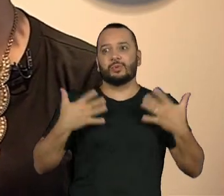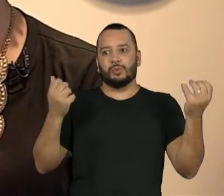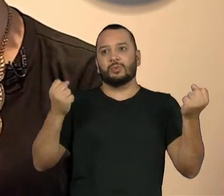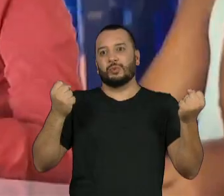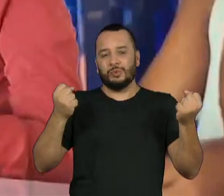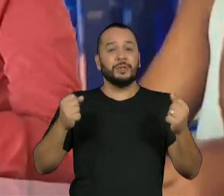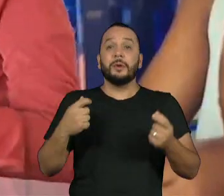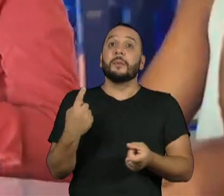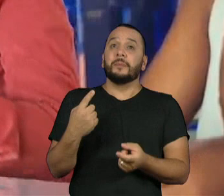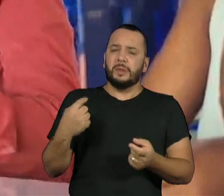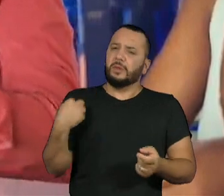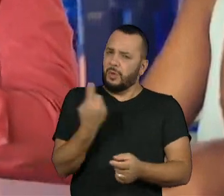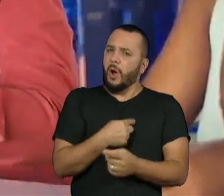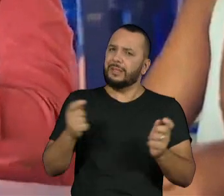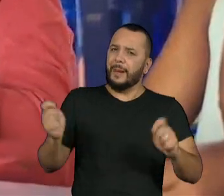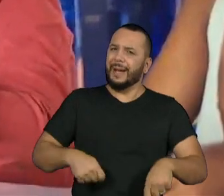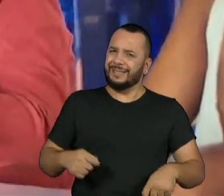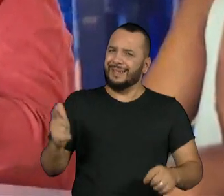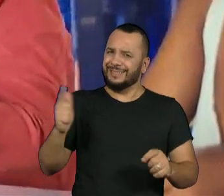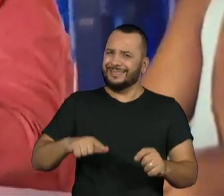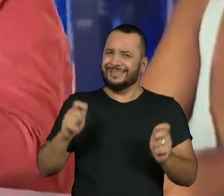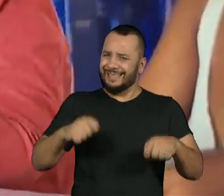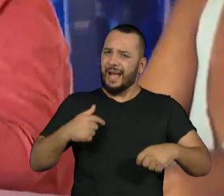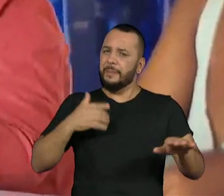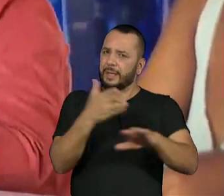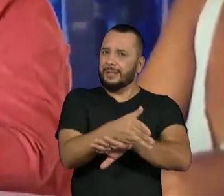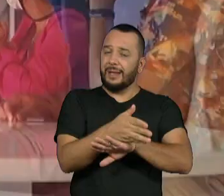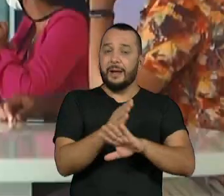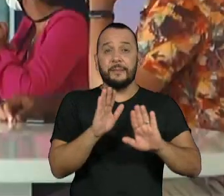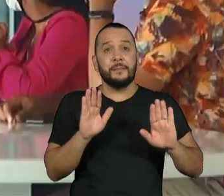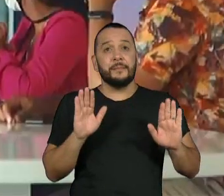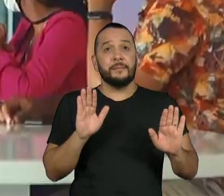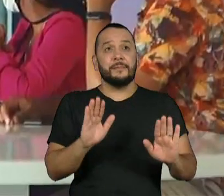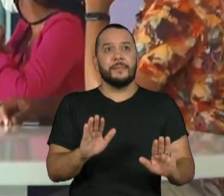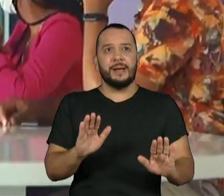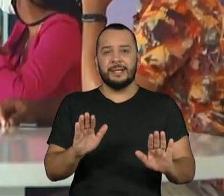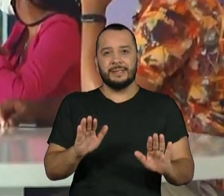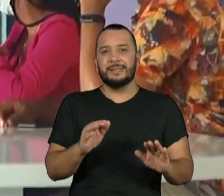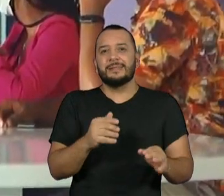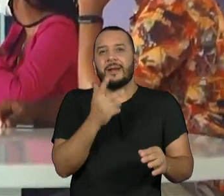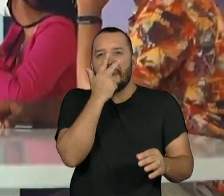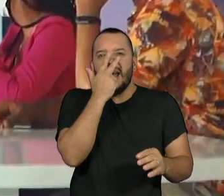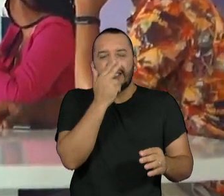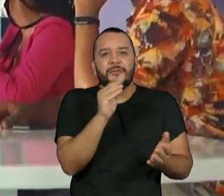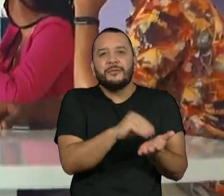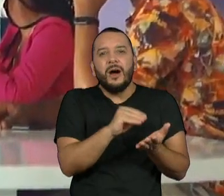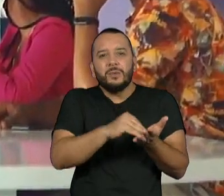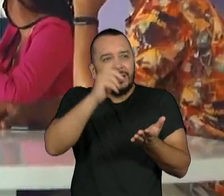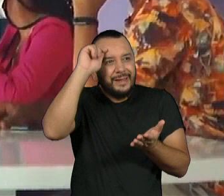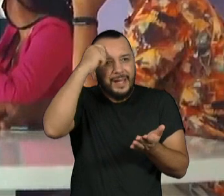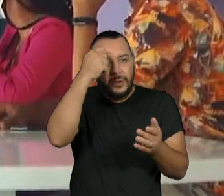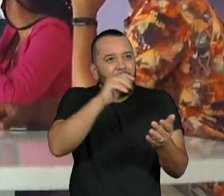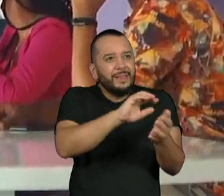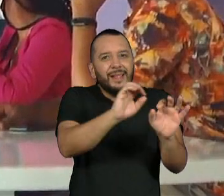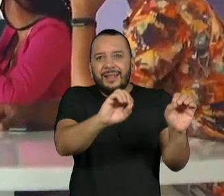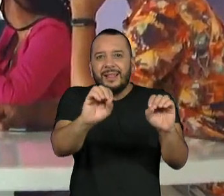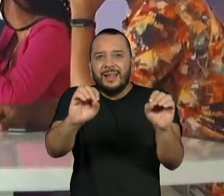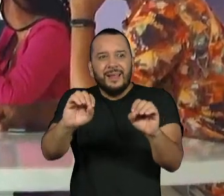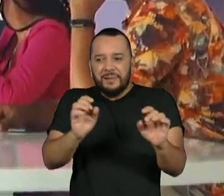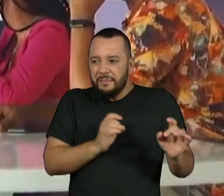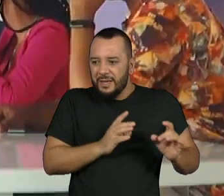competência suficiente para entrar num cargo como esse, mas muitas vezes a gente não se vê representado. E quando a gente tem um programa